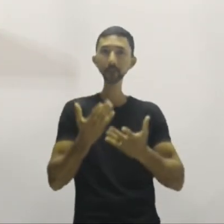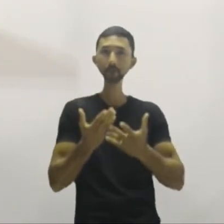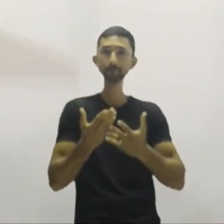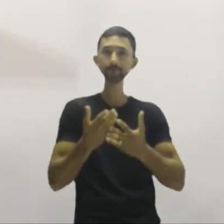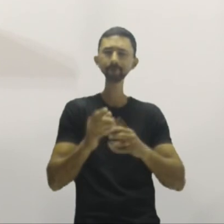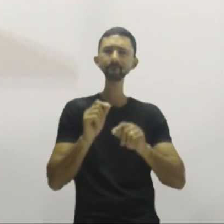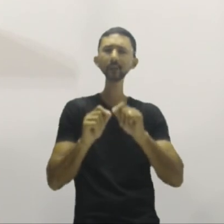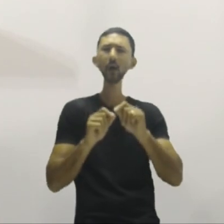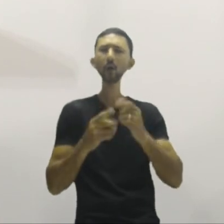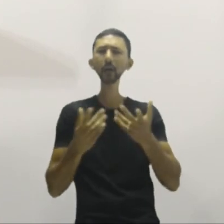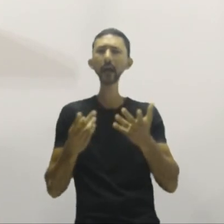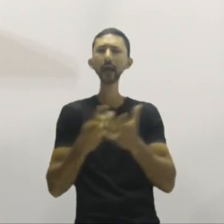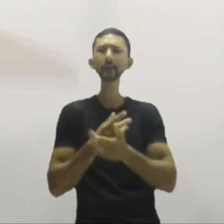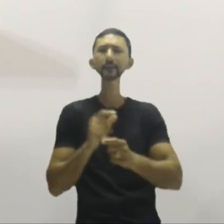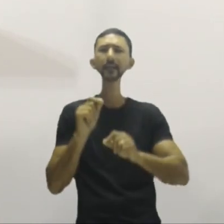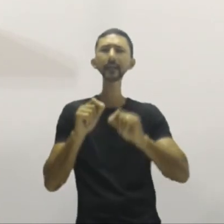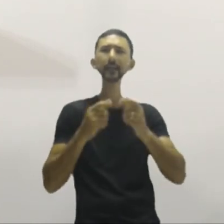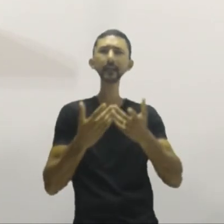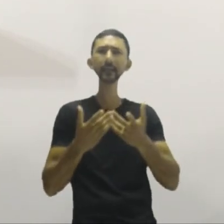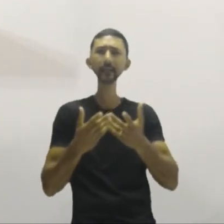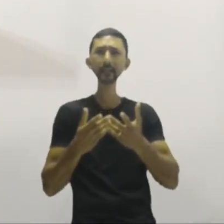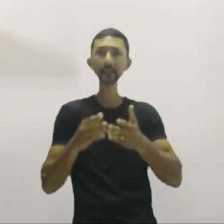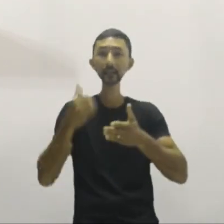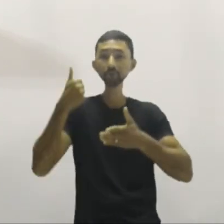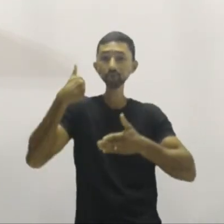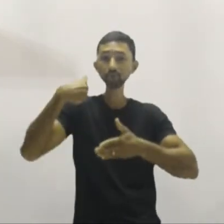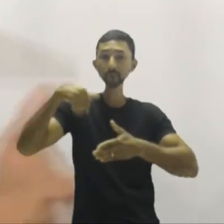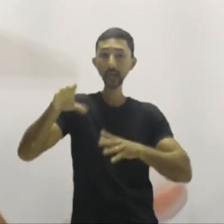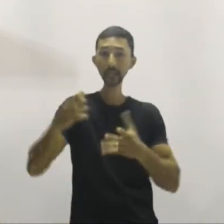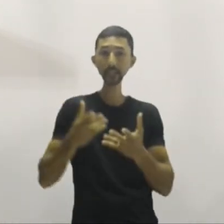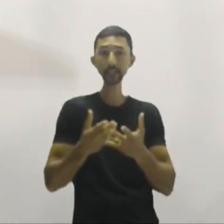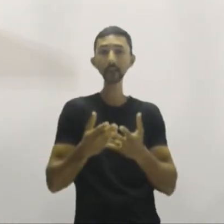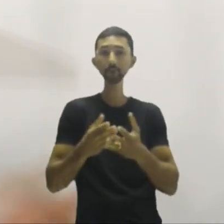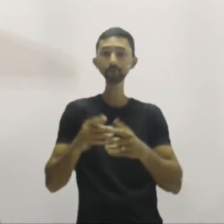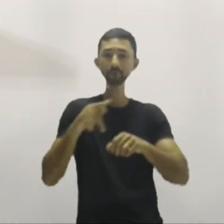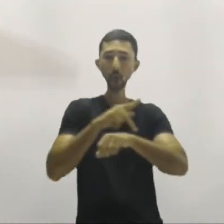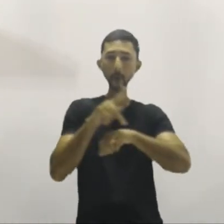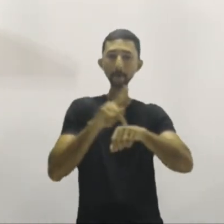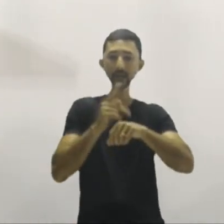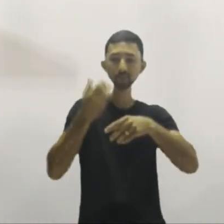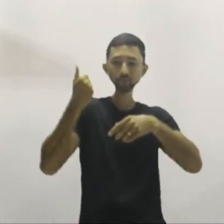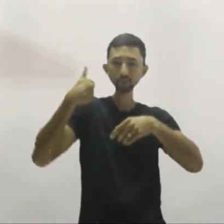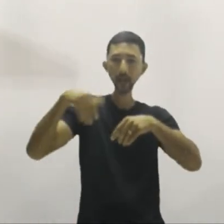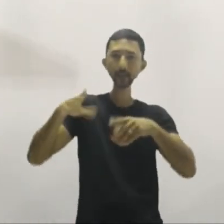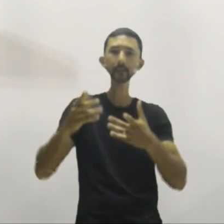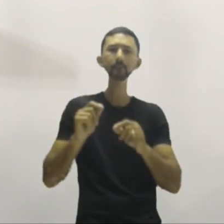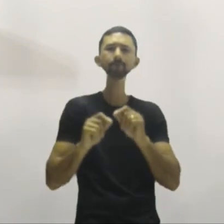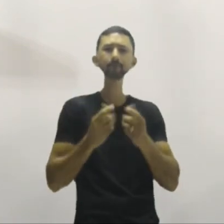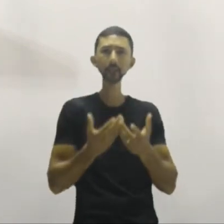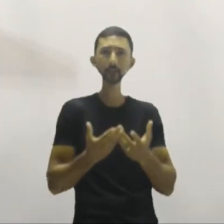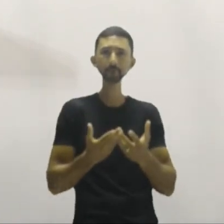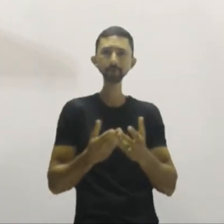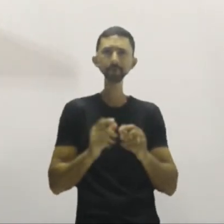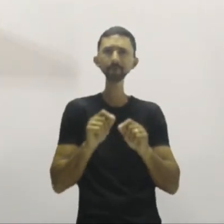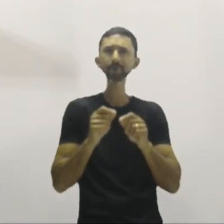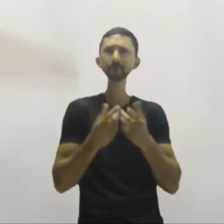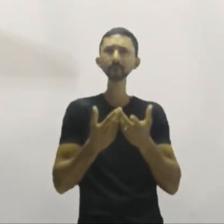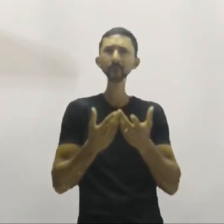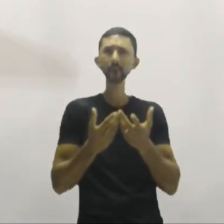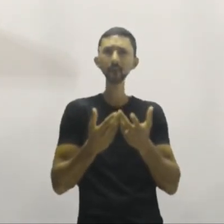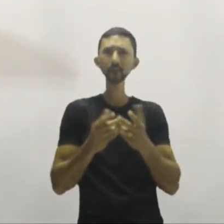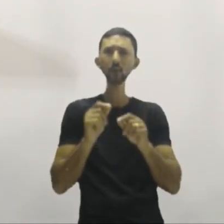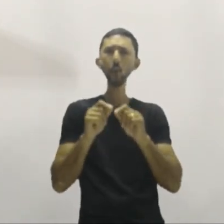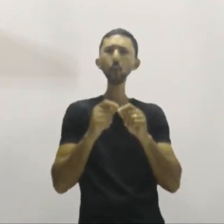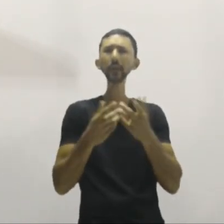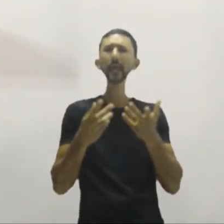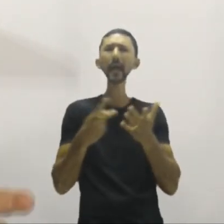Brexit, que seria a saída do Reino Unido da União Europeia. O que que é o